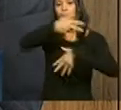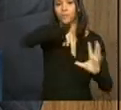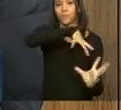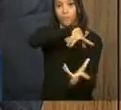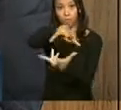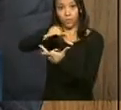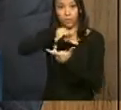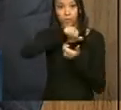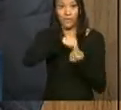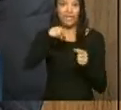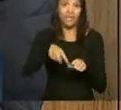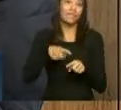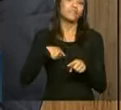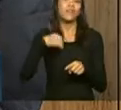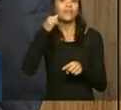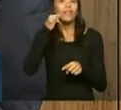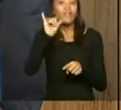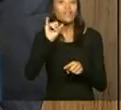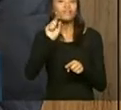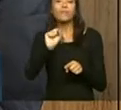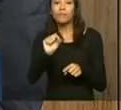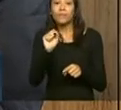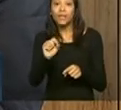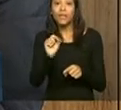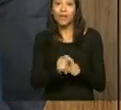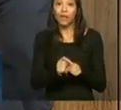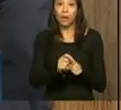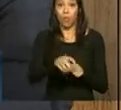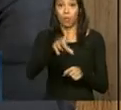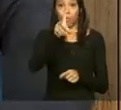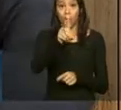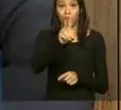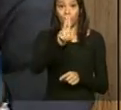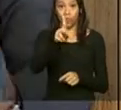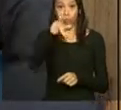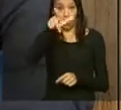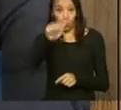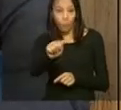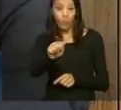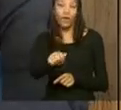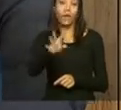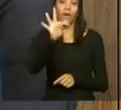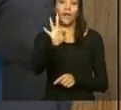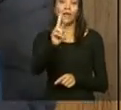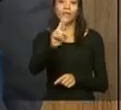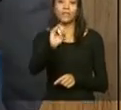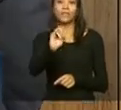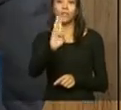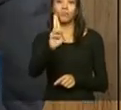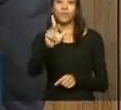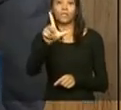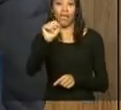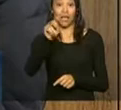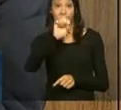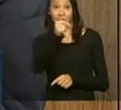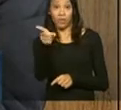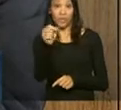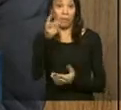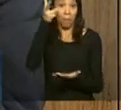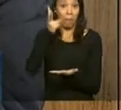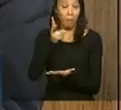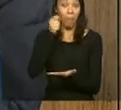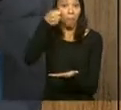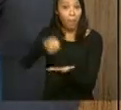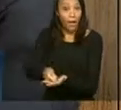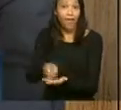chamado de uma dupla não-tributação. Em vez de, no afã de evitar a dupla tributação, você acaba fazendo com que